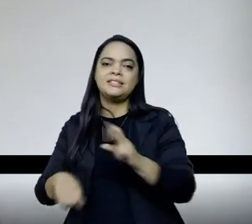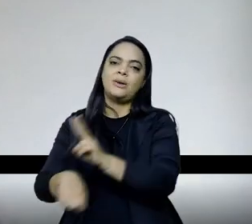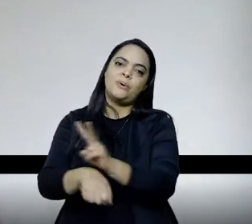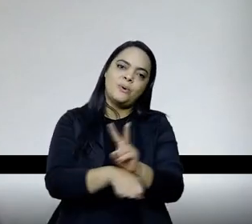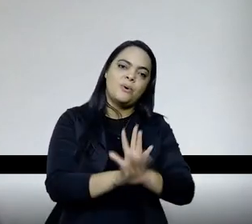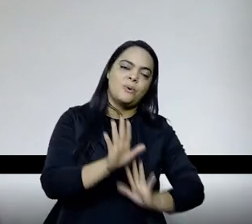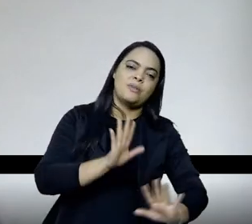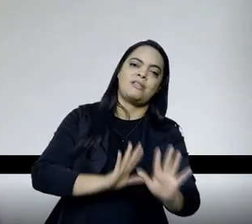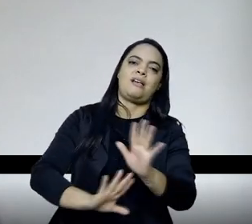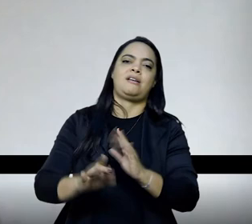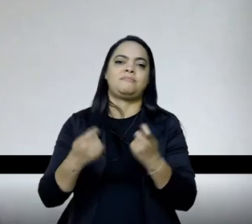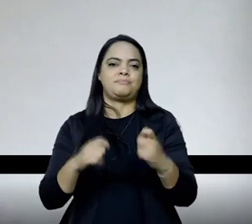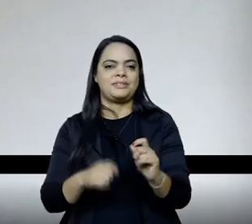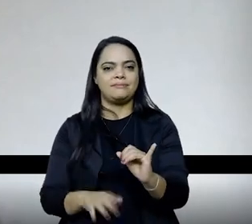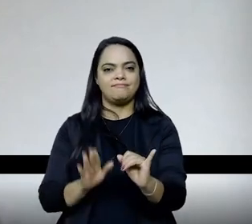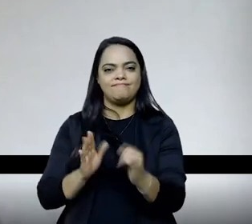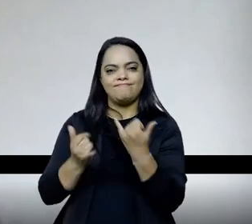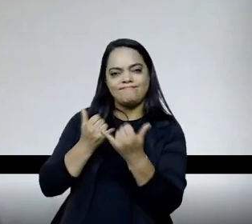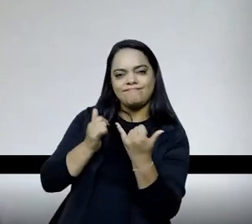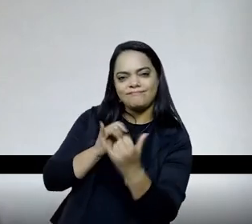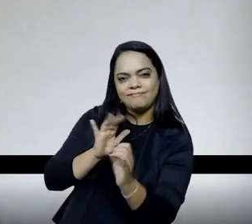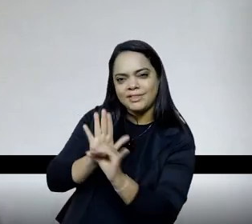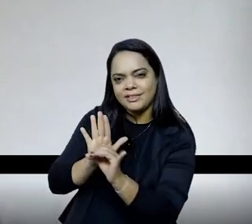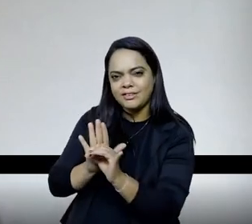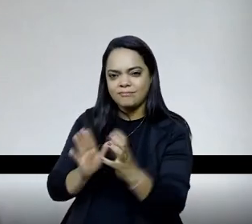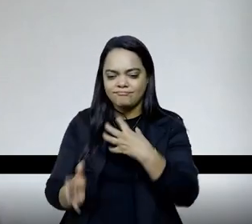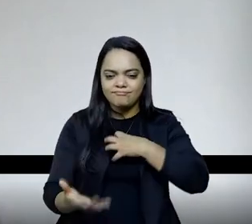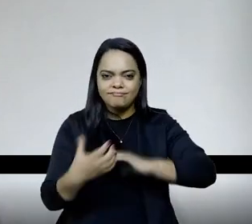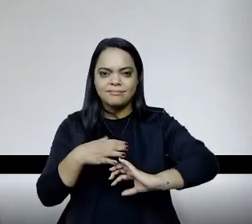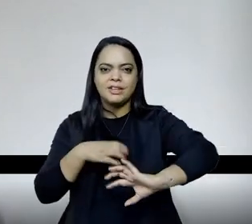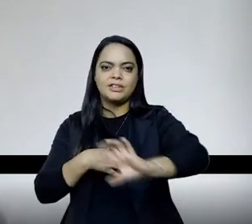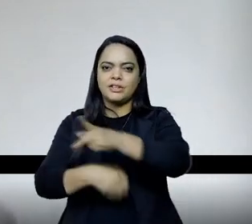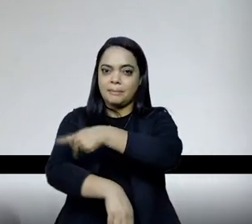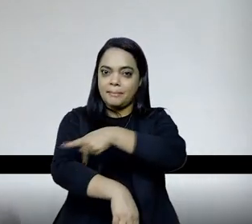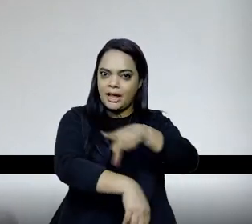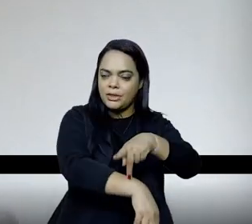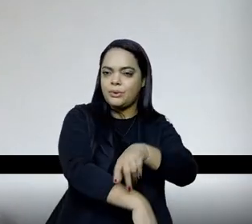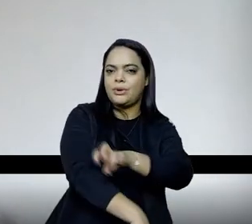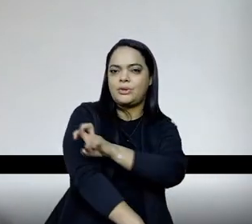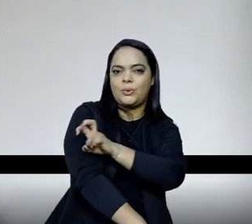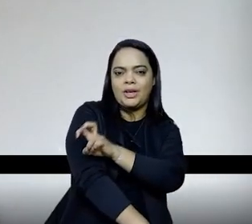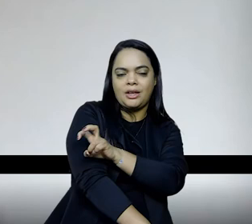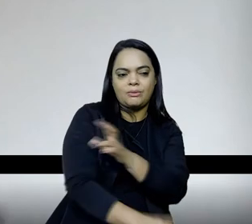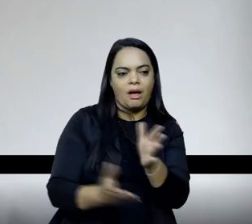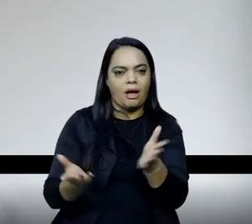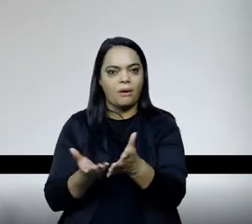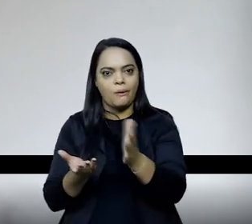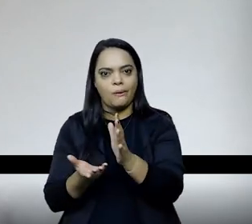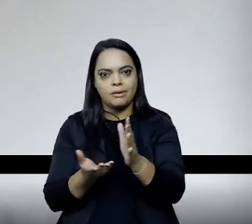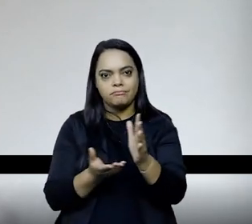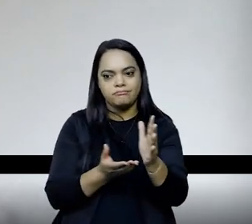cuidado, de uma identificação com as pedagogas no quinto ano para um